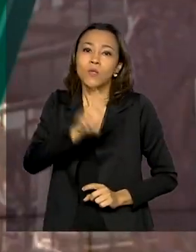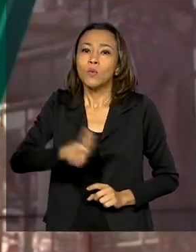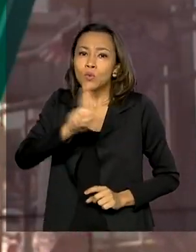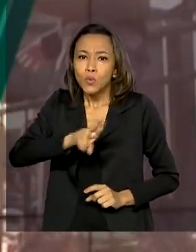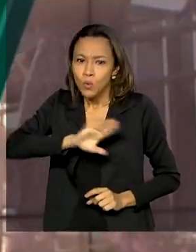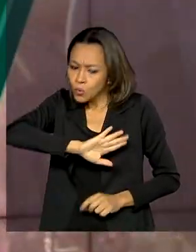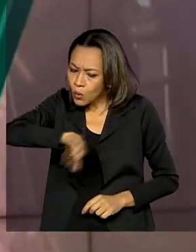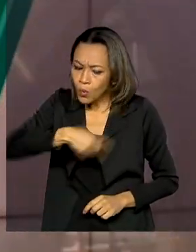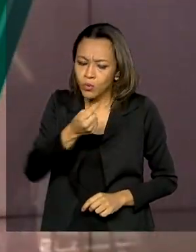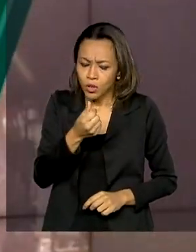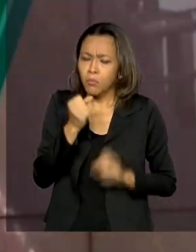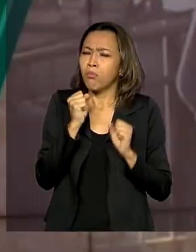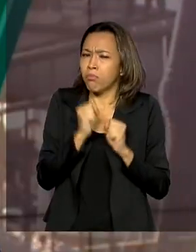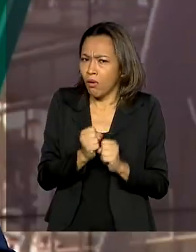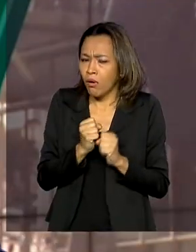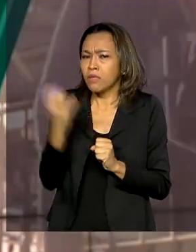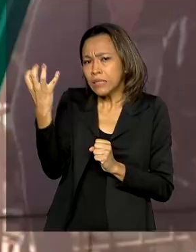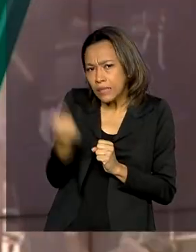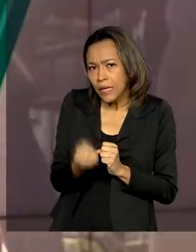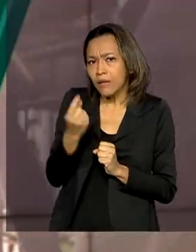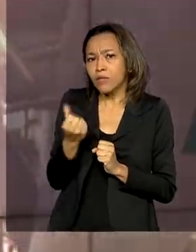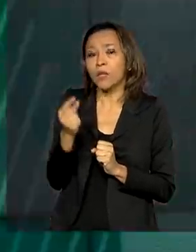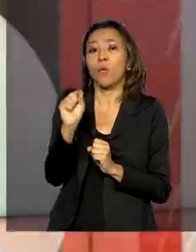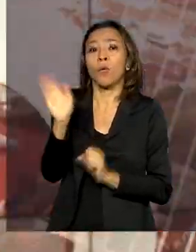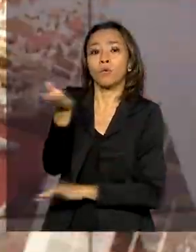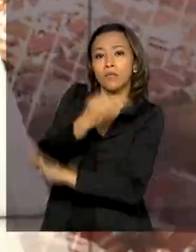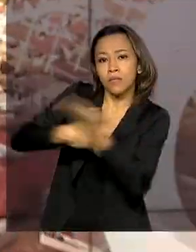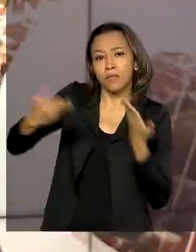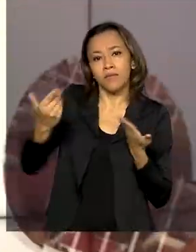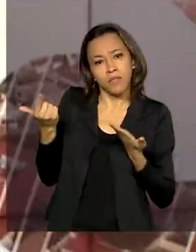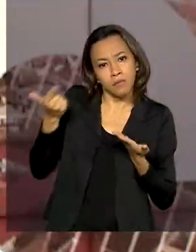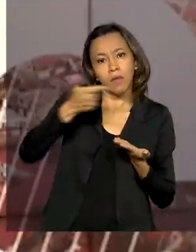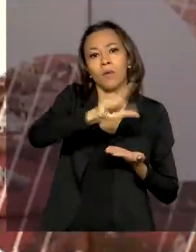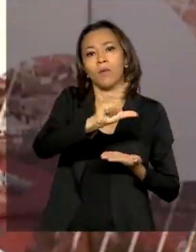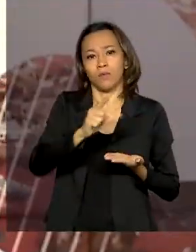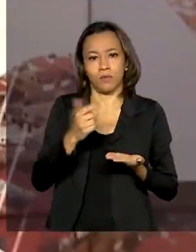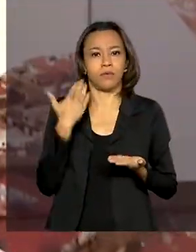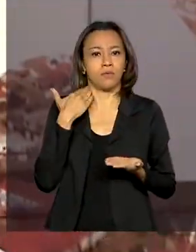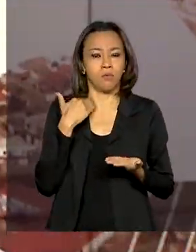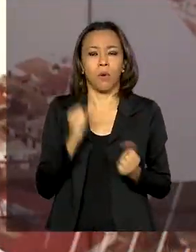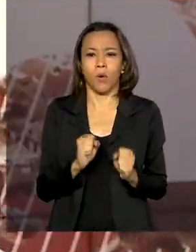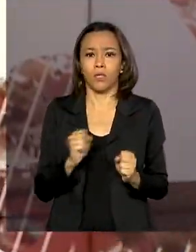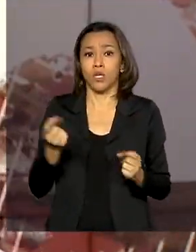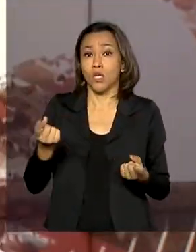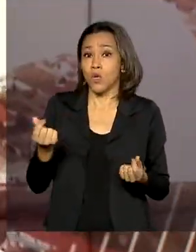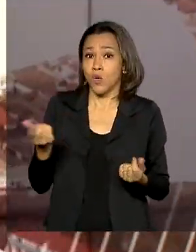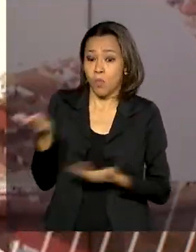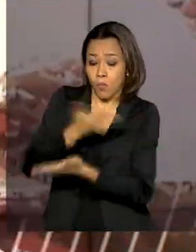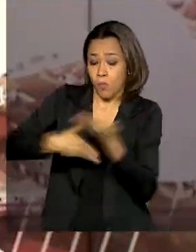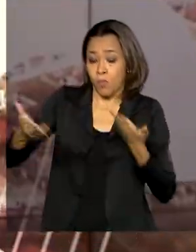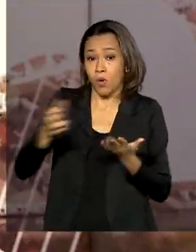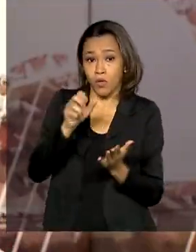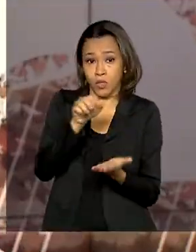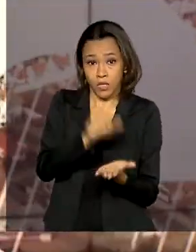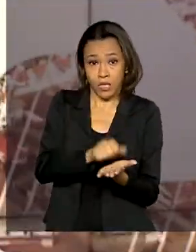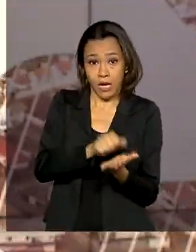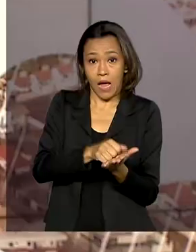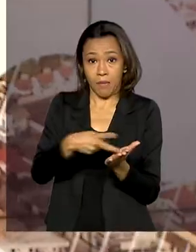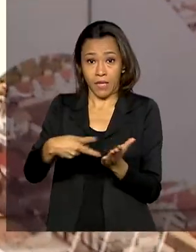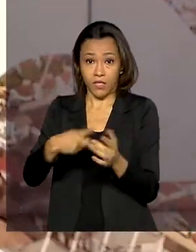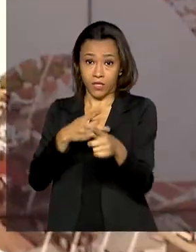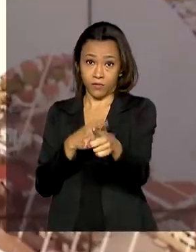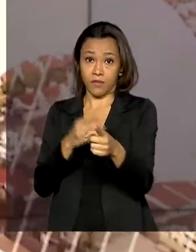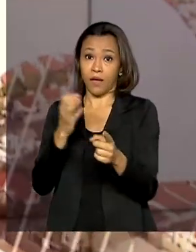créditos, podem sacar ou transferir o dinheiro para outras contas. A movimentação pode ser feita pelo aplicativo Caixa Tem